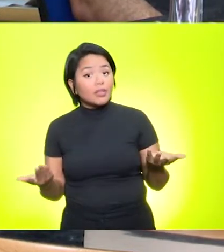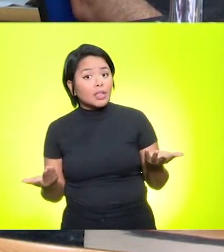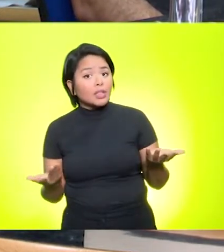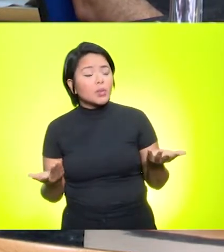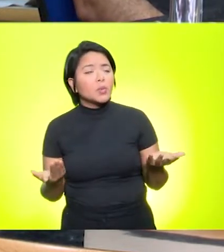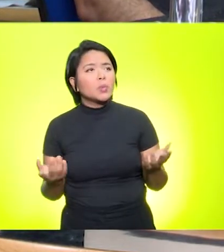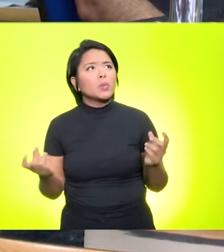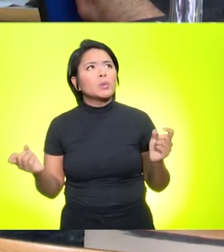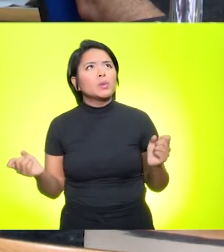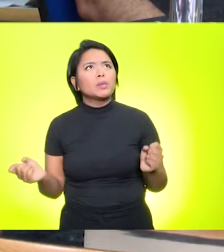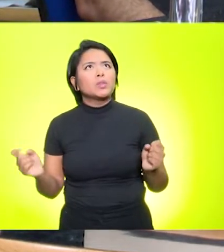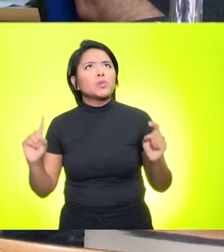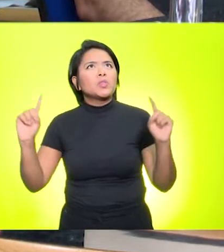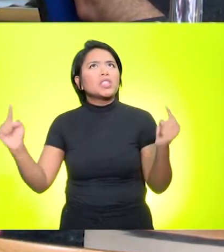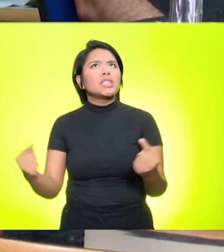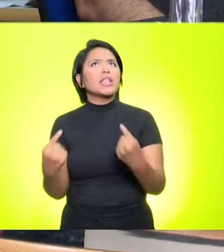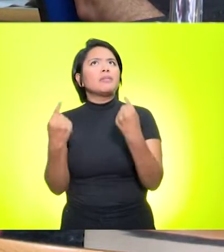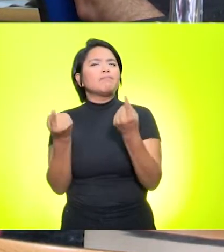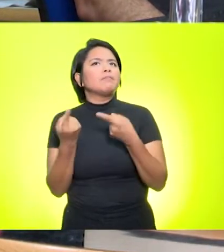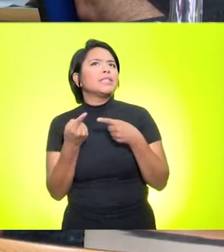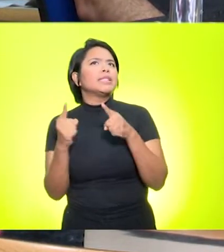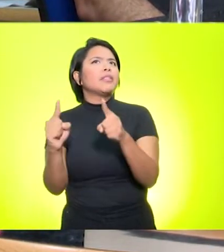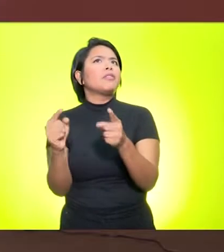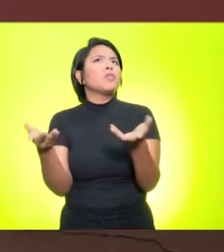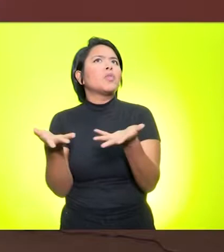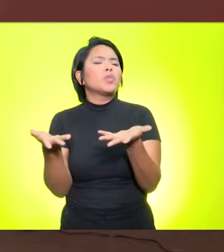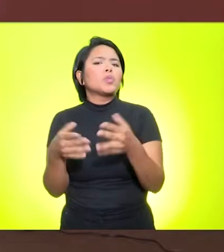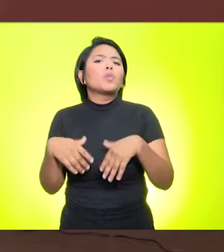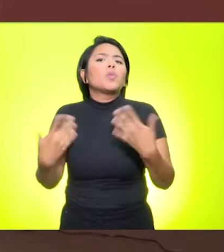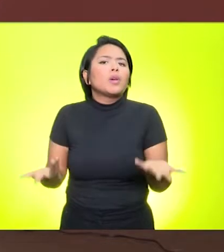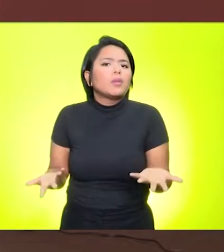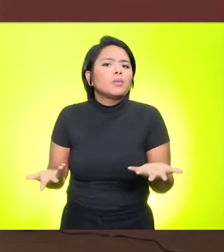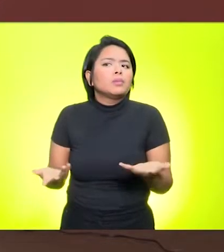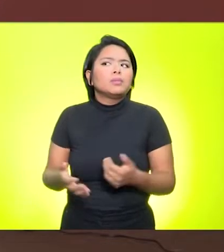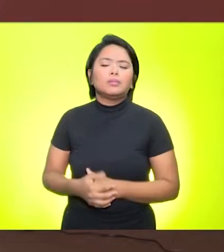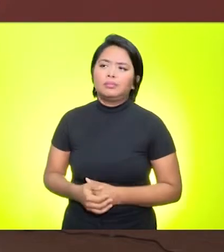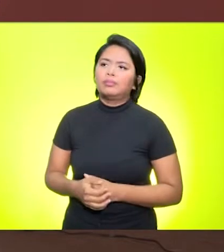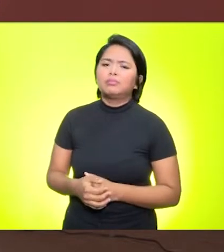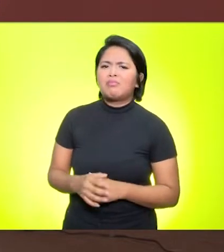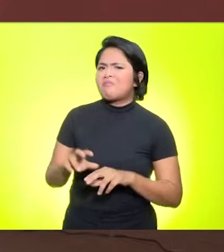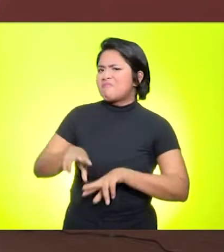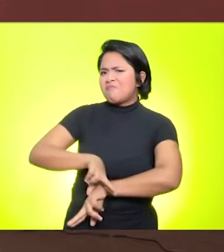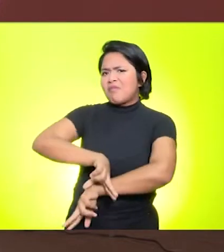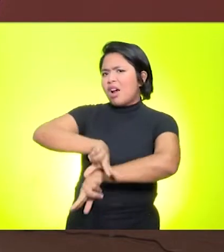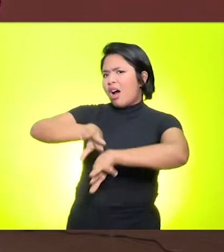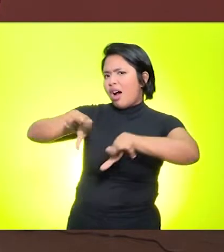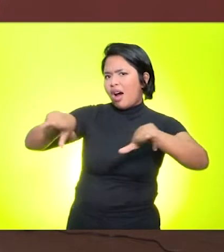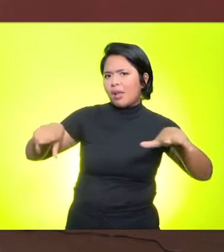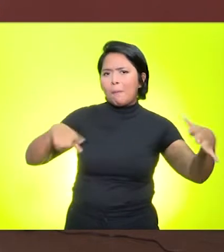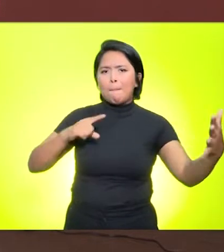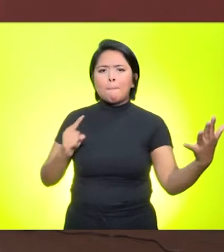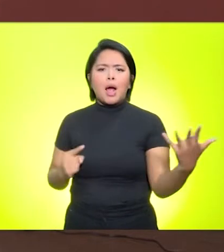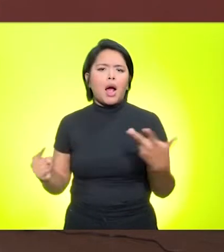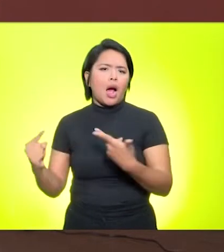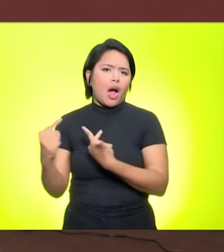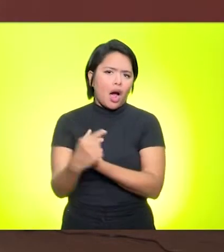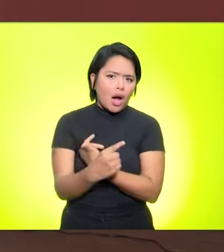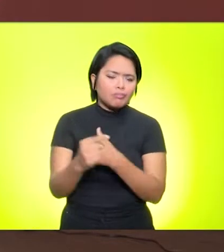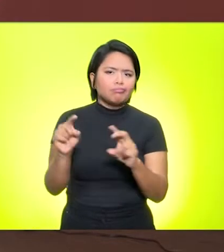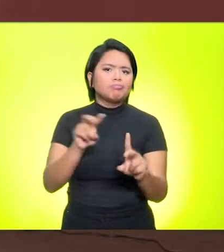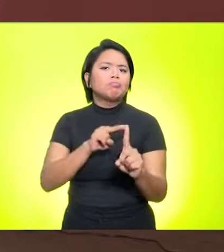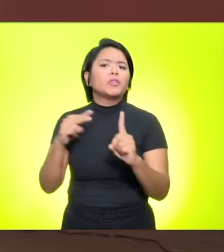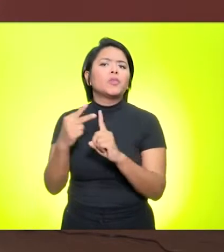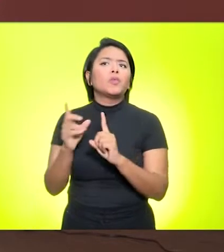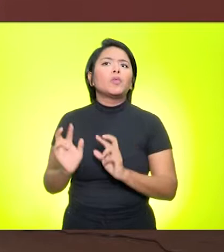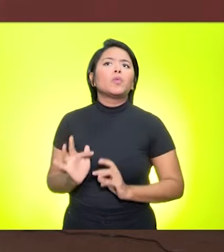desafios que você destaca, quais são os desafios que você destaca? São vários. Na verdade, perspectivas para o